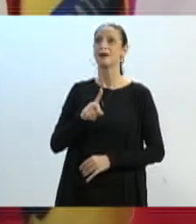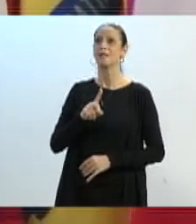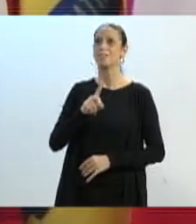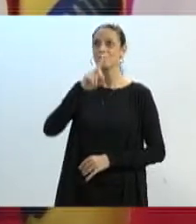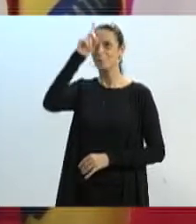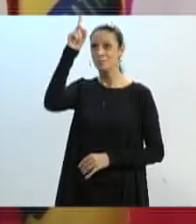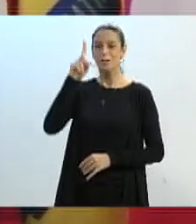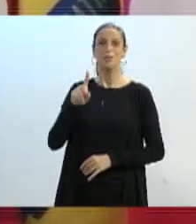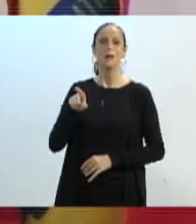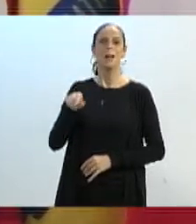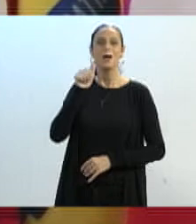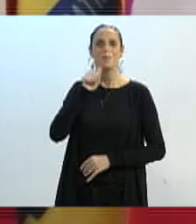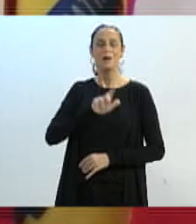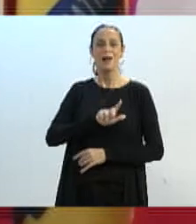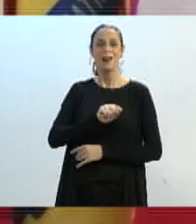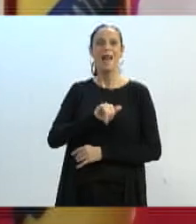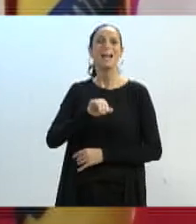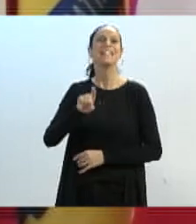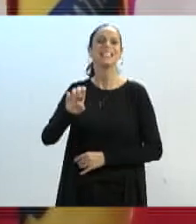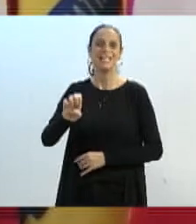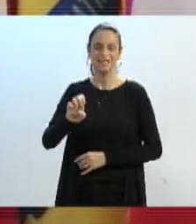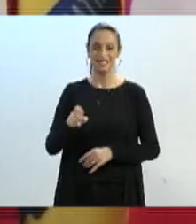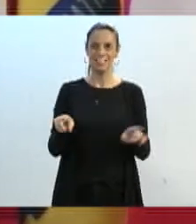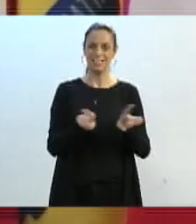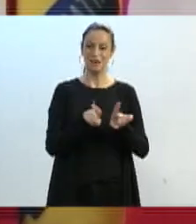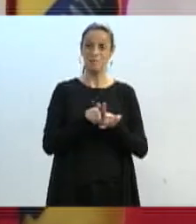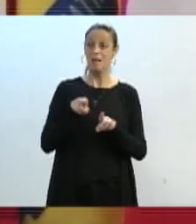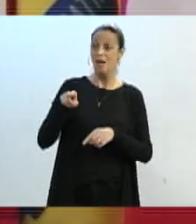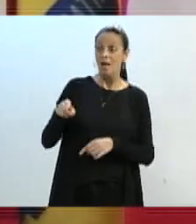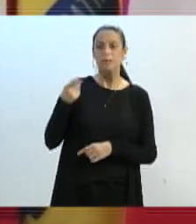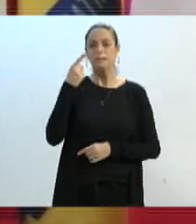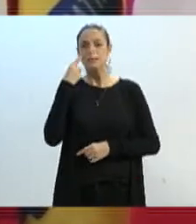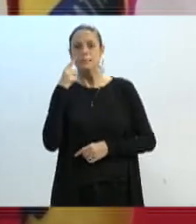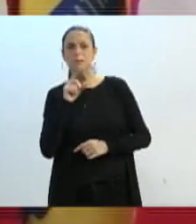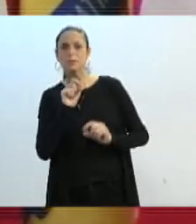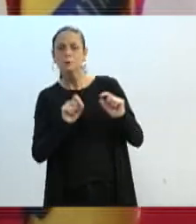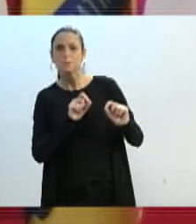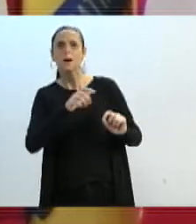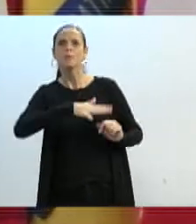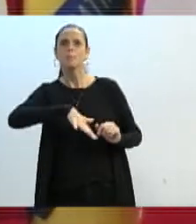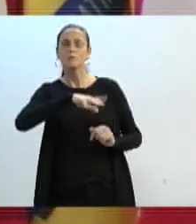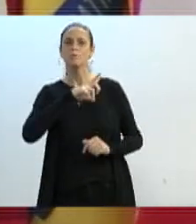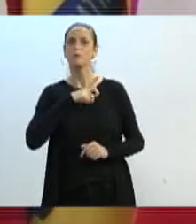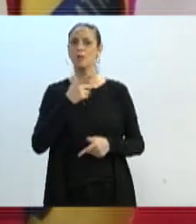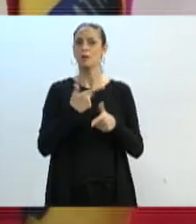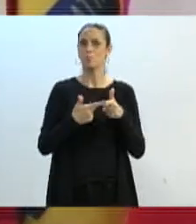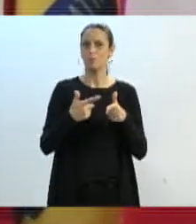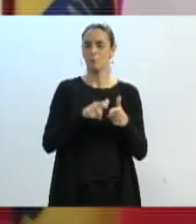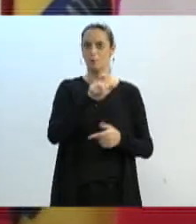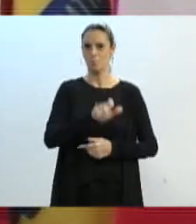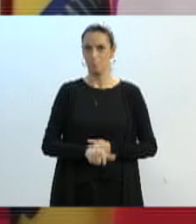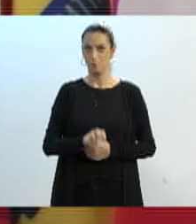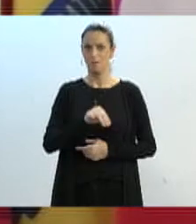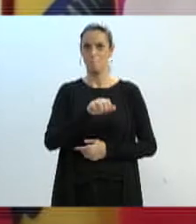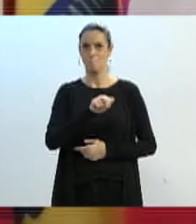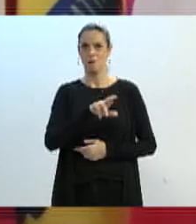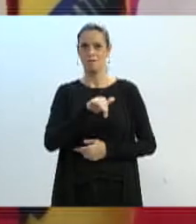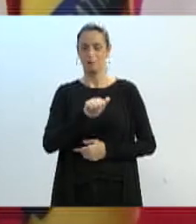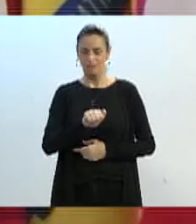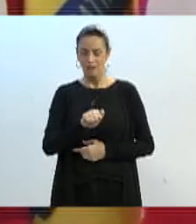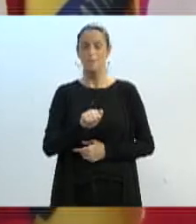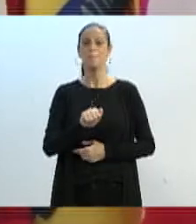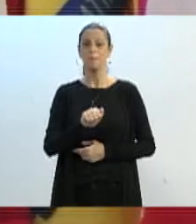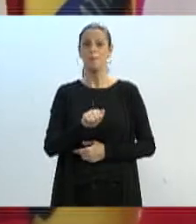sobrenome errado, Laide, também absorvendo necessidades da Maria Eduarda Poleza e Amigas, acho que ambas são